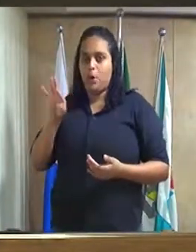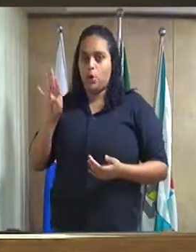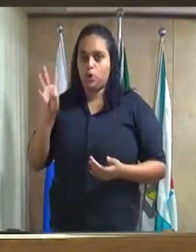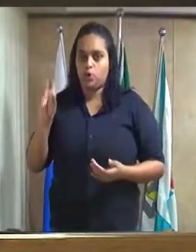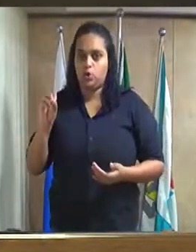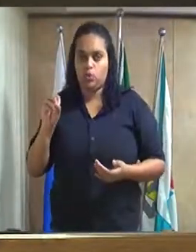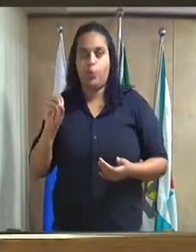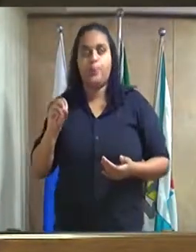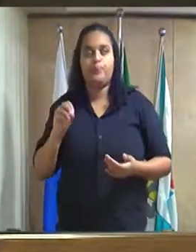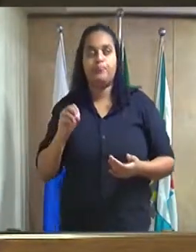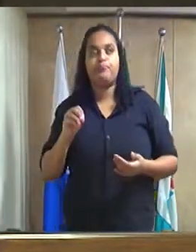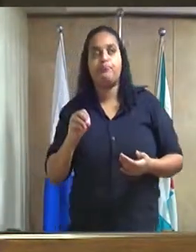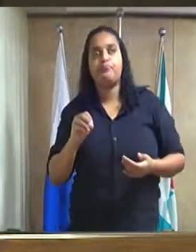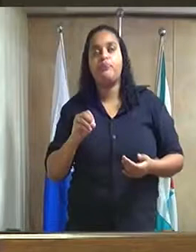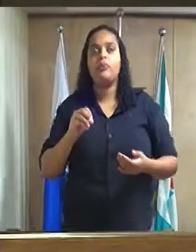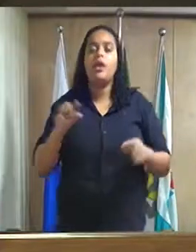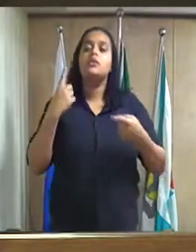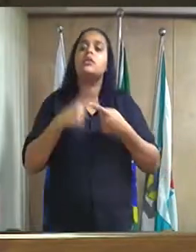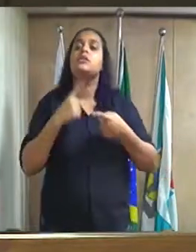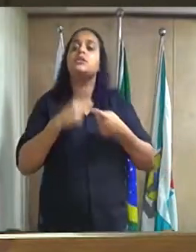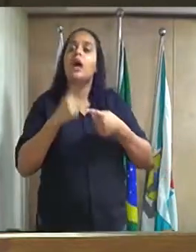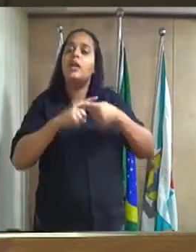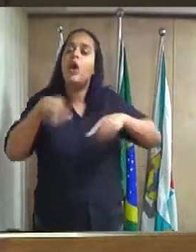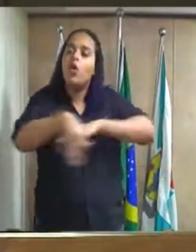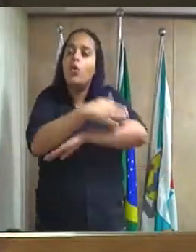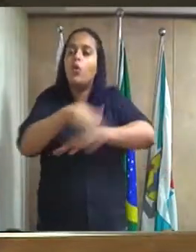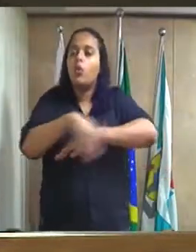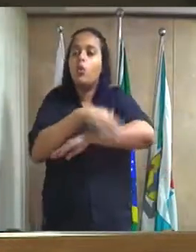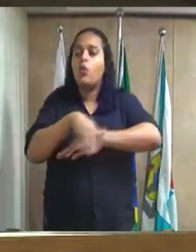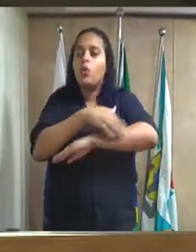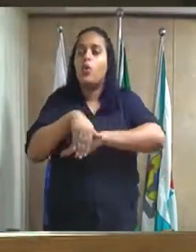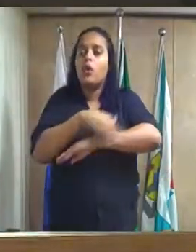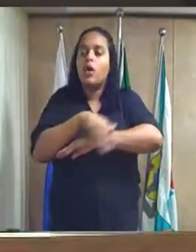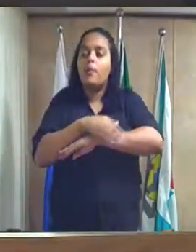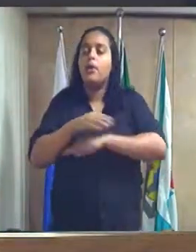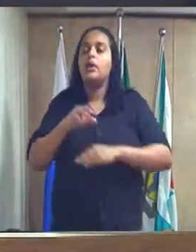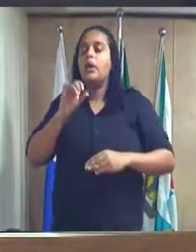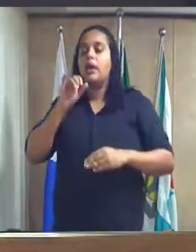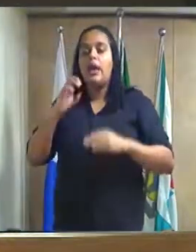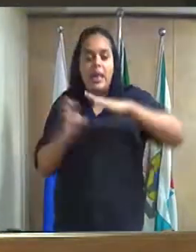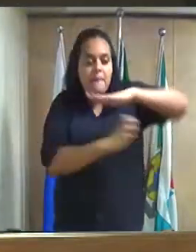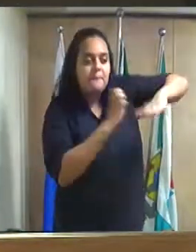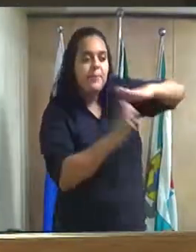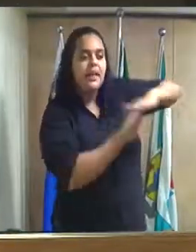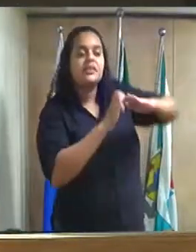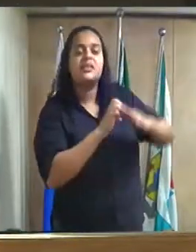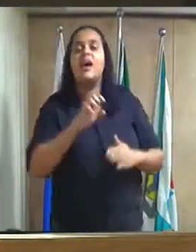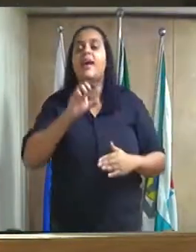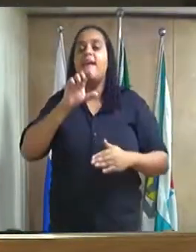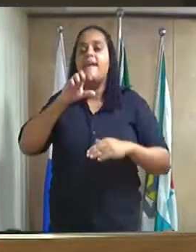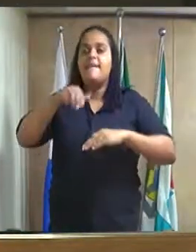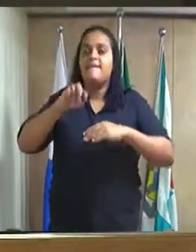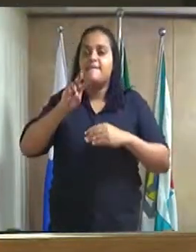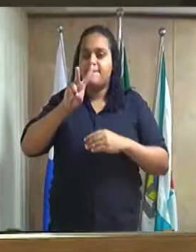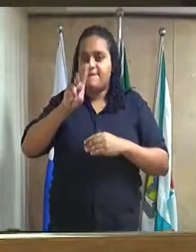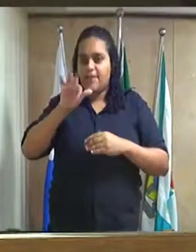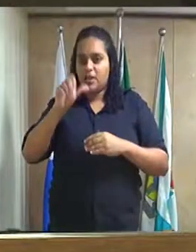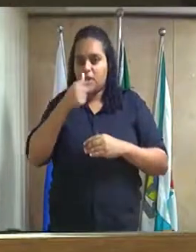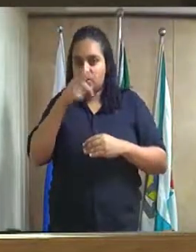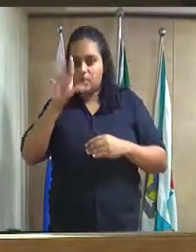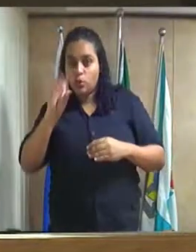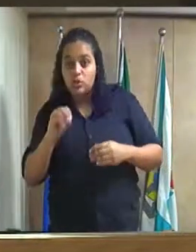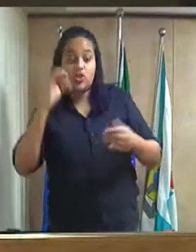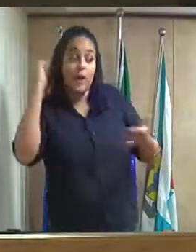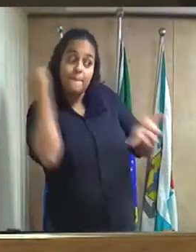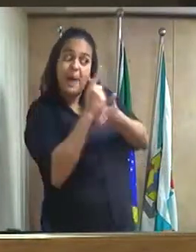golpões que tem aqui na Austro Luiz várias empresas que estão instaladas ali não tem alvará não paga ISS não paga nada do